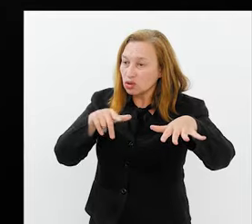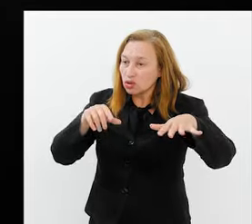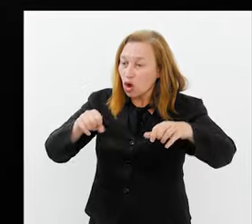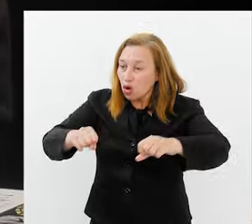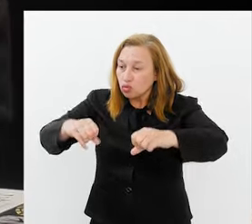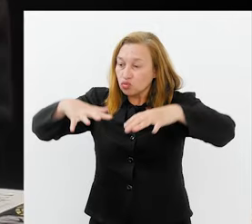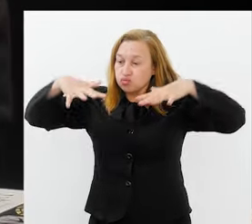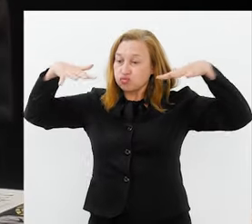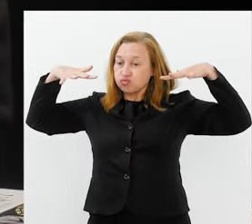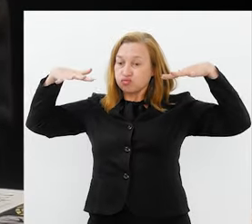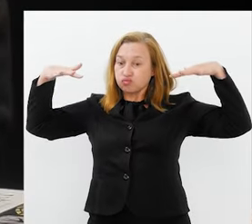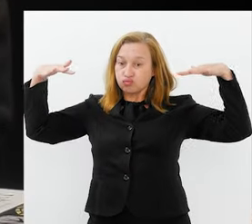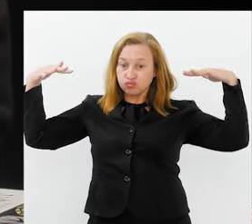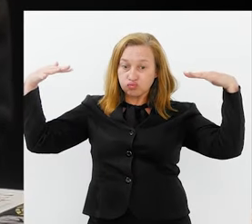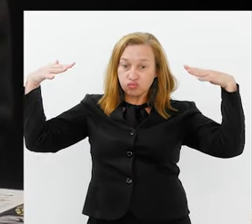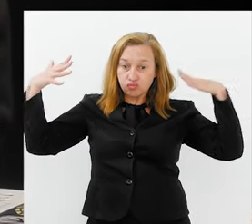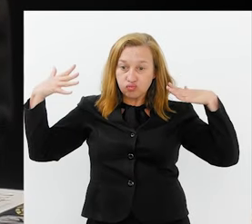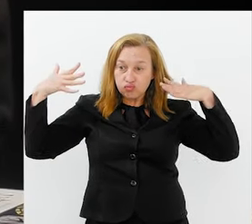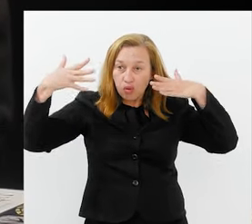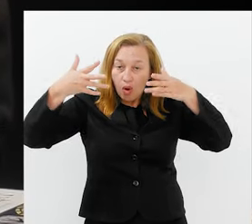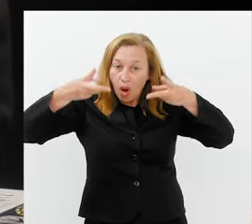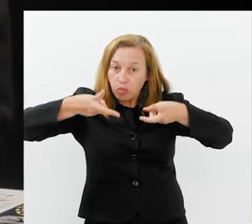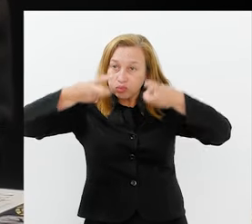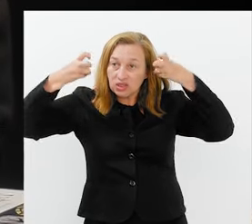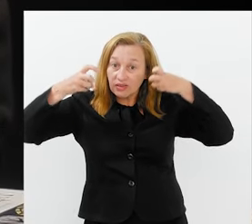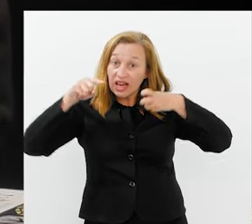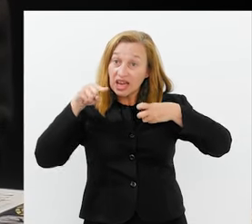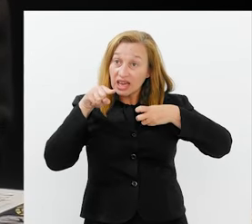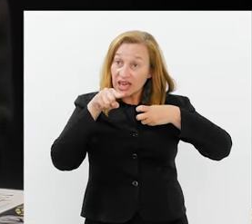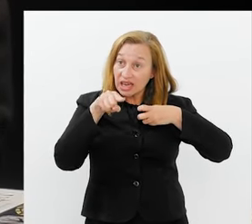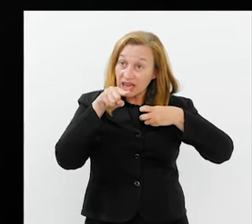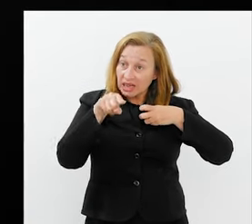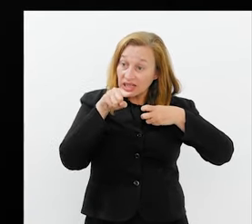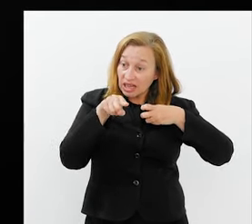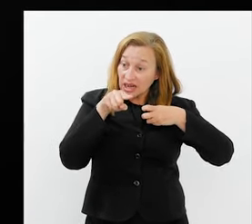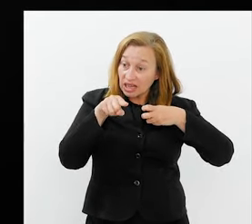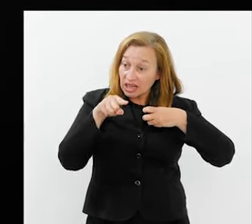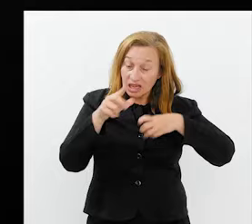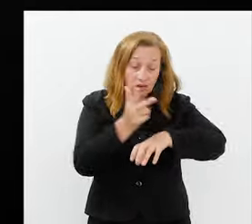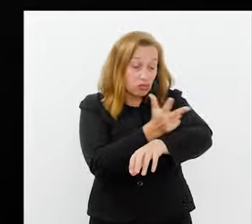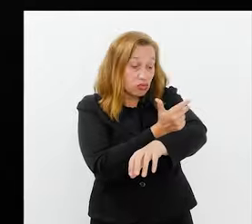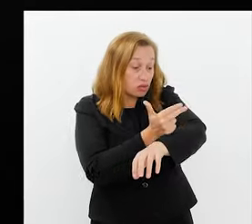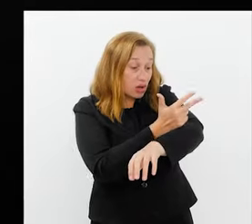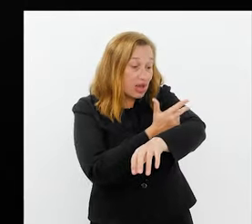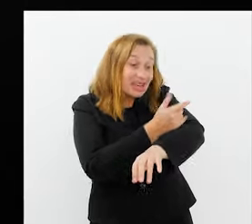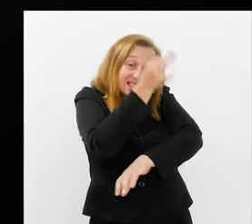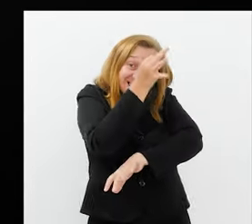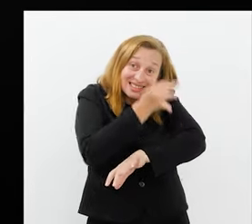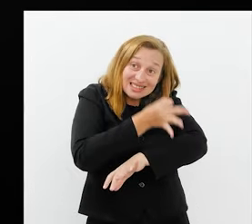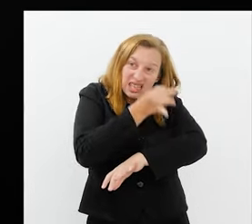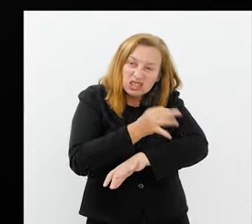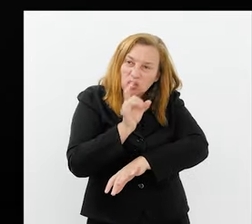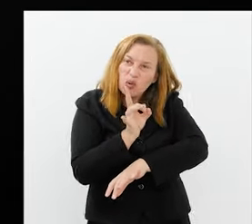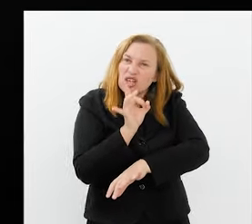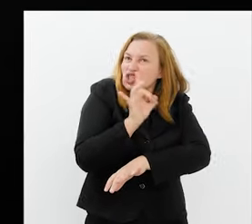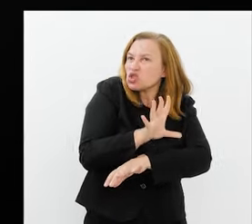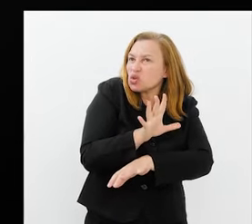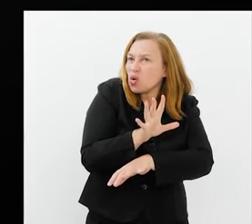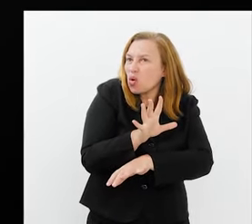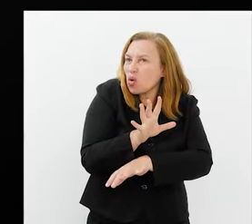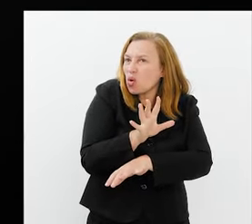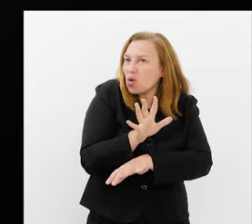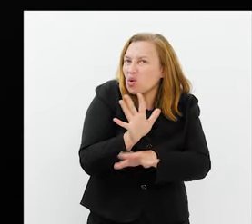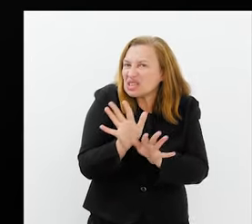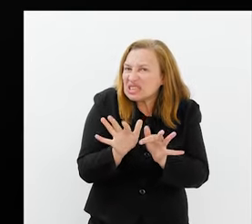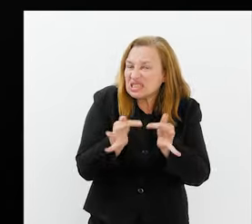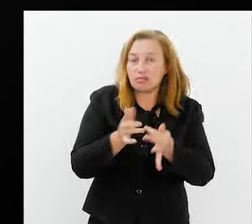arquibancada tem que olhar e tem que identificar que aquele risco está no lugar certo. Então, não é só uma